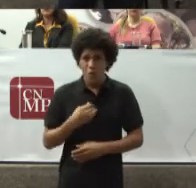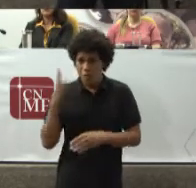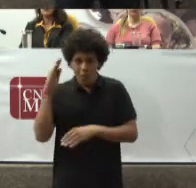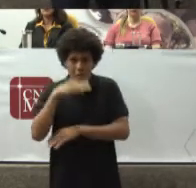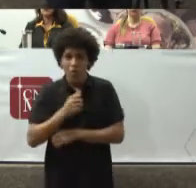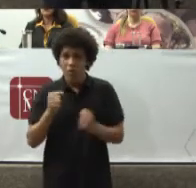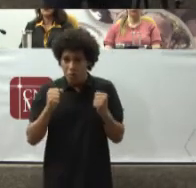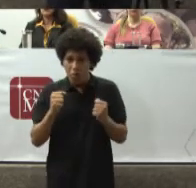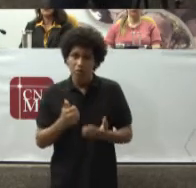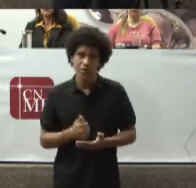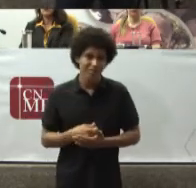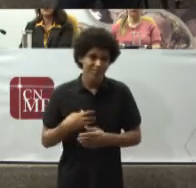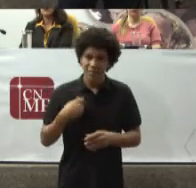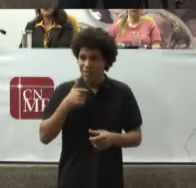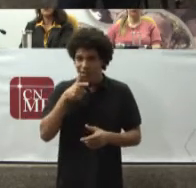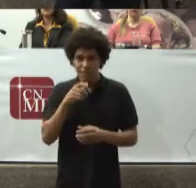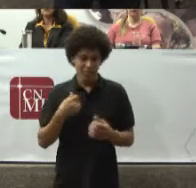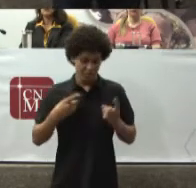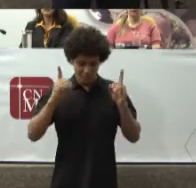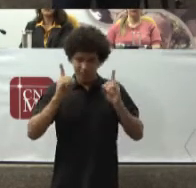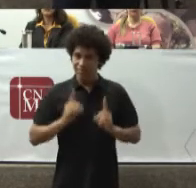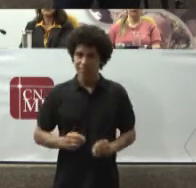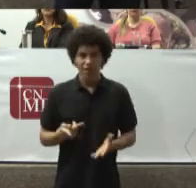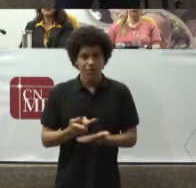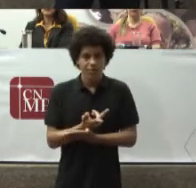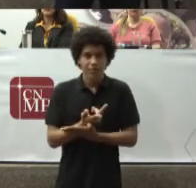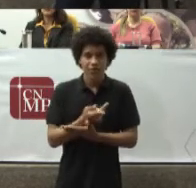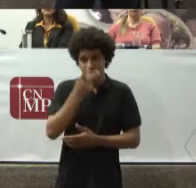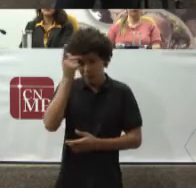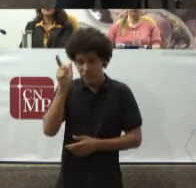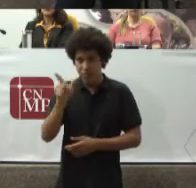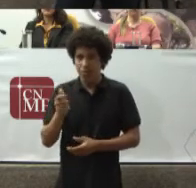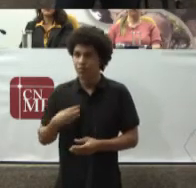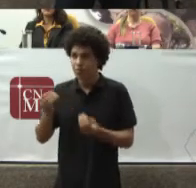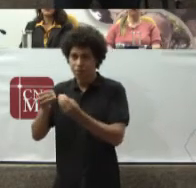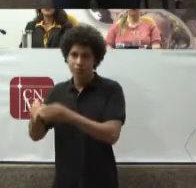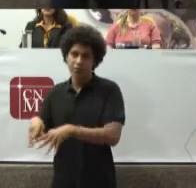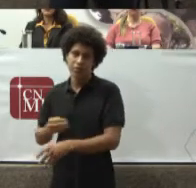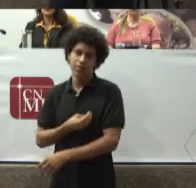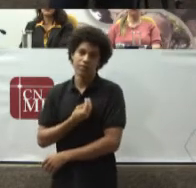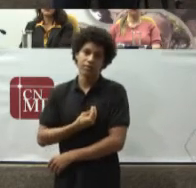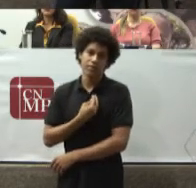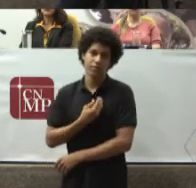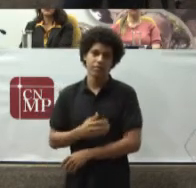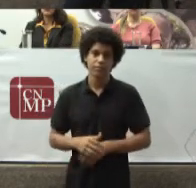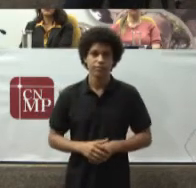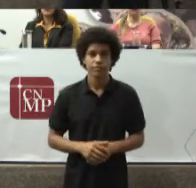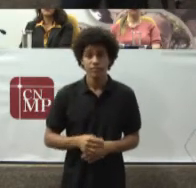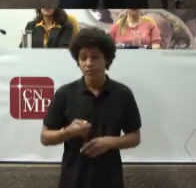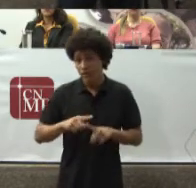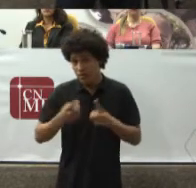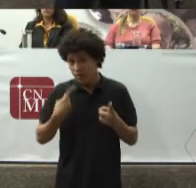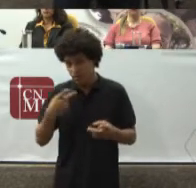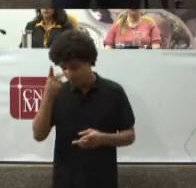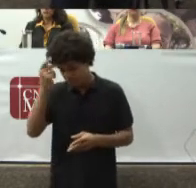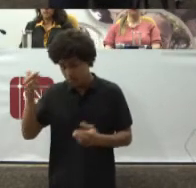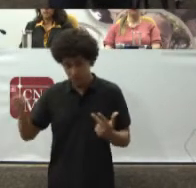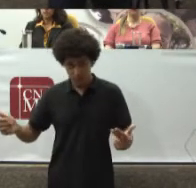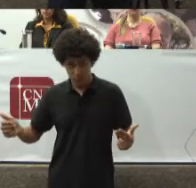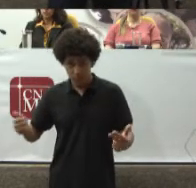Incapacitante E por isso Ações De saúde Talvez Devessem ter